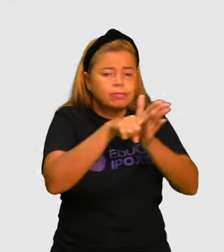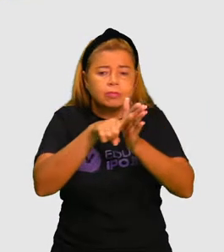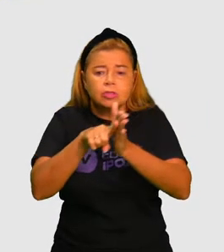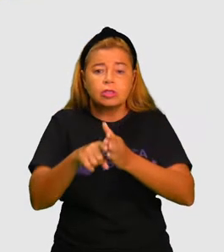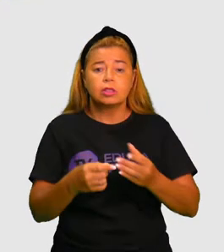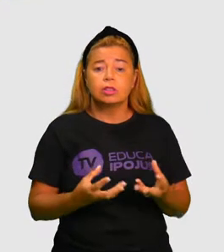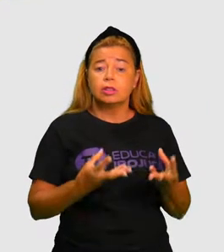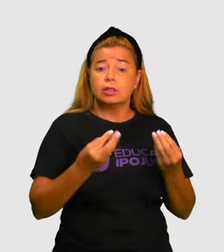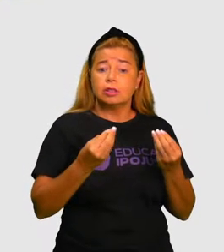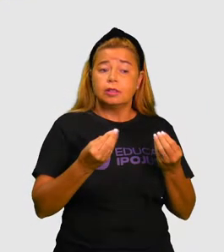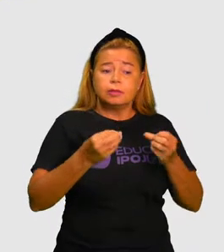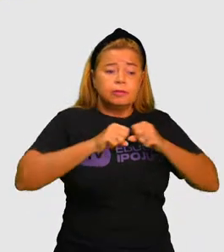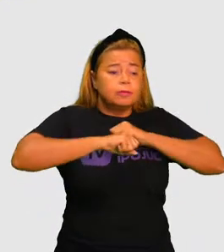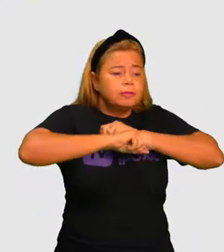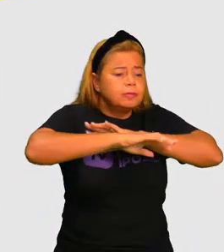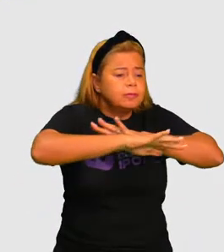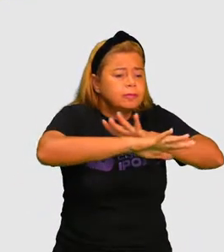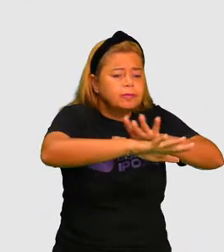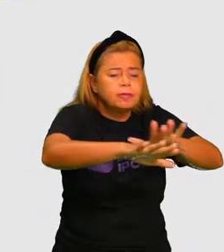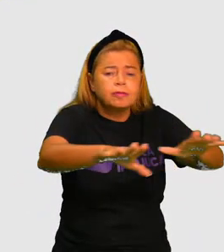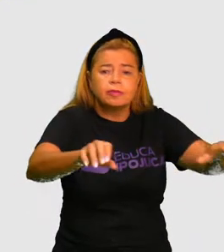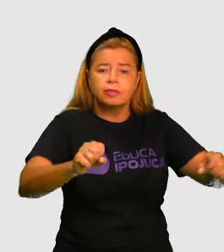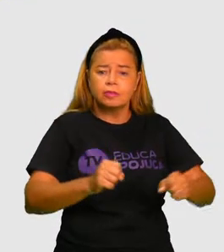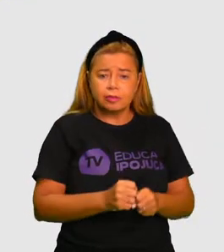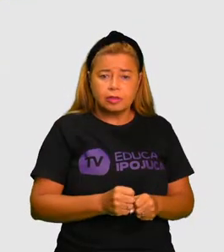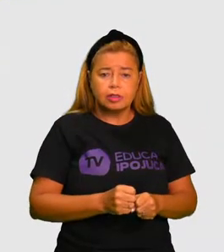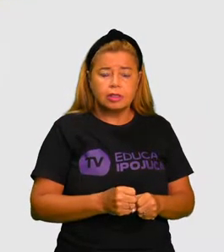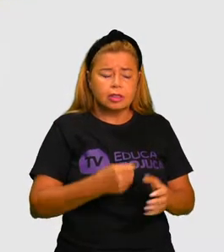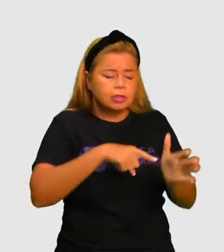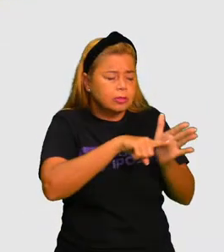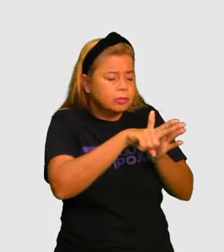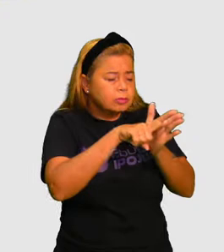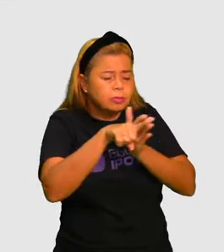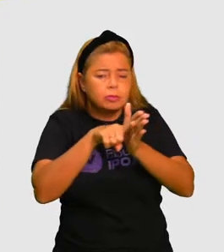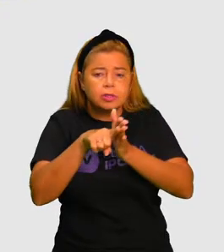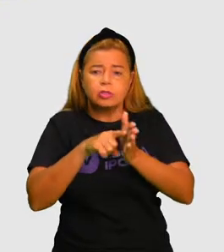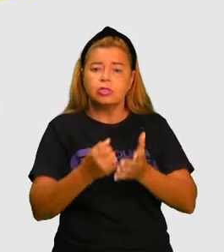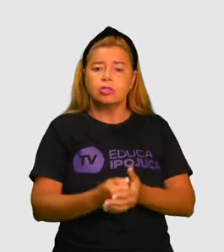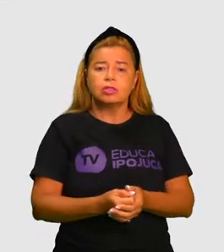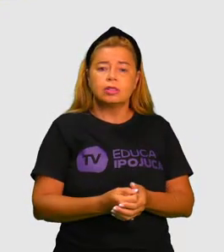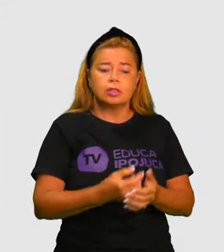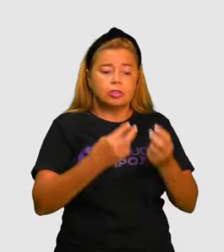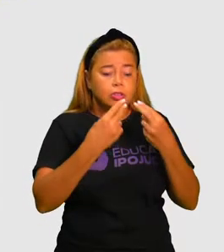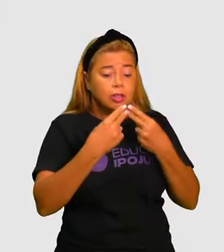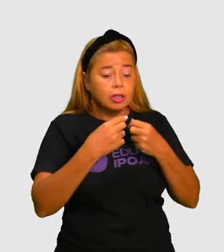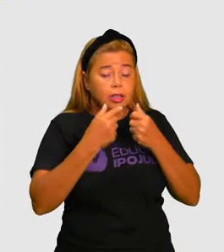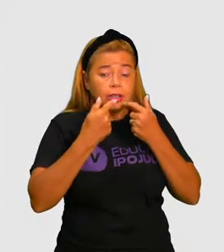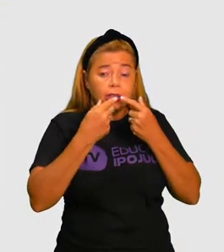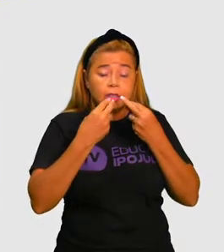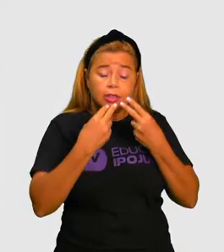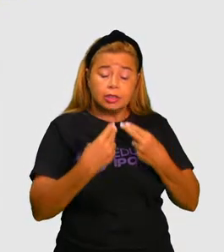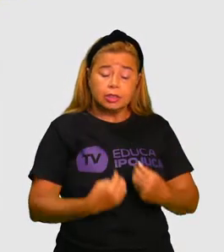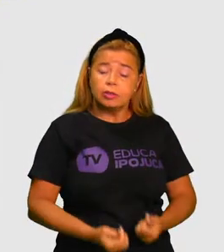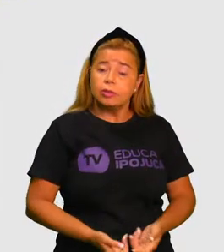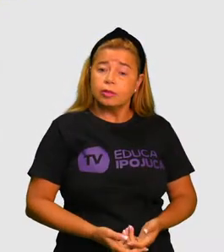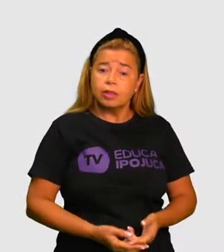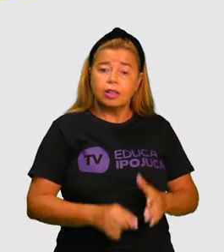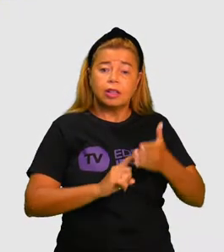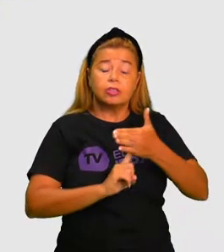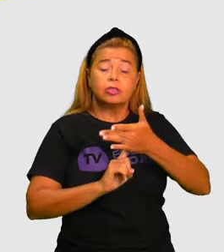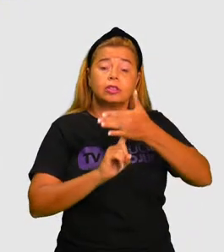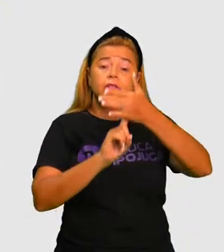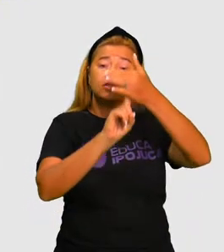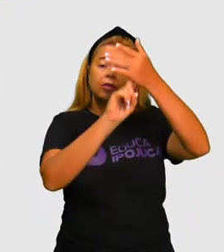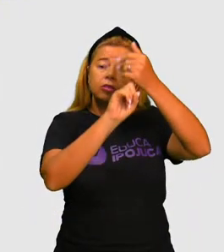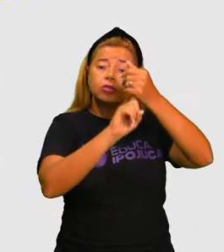Então não é só na área de ciências naturais, na área de linguagem, na área de tecnologia, em todas as áreas,